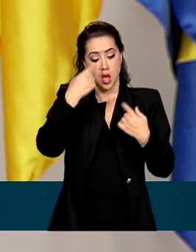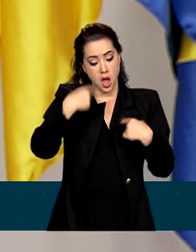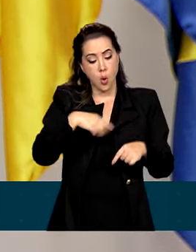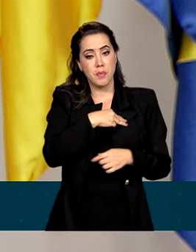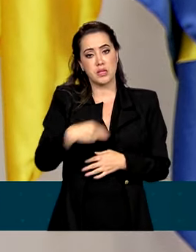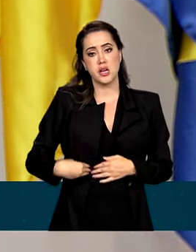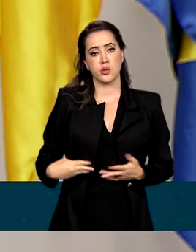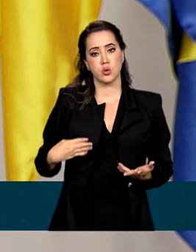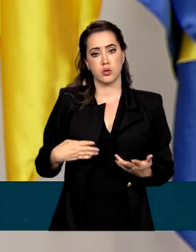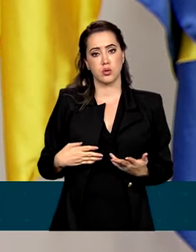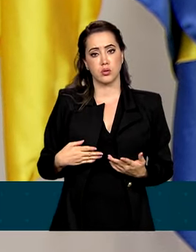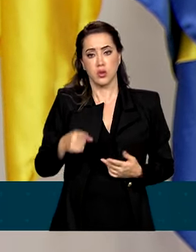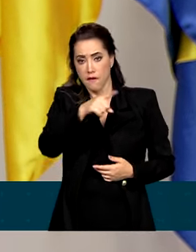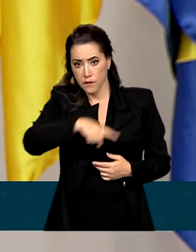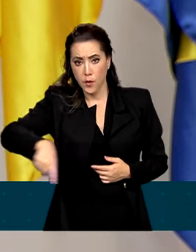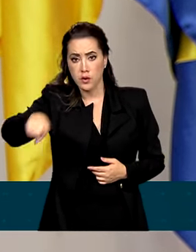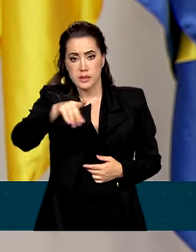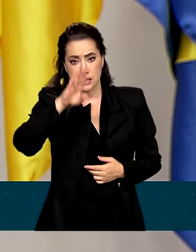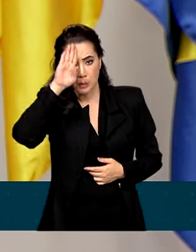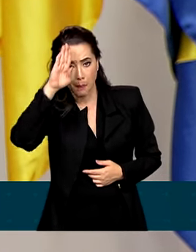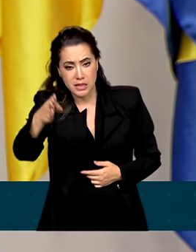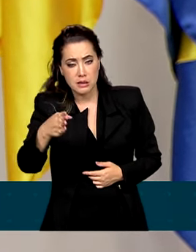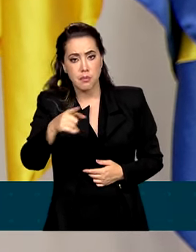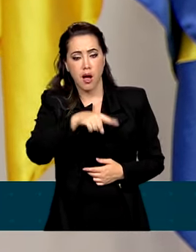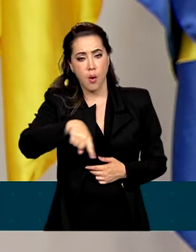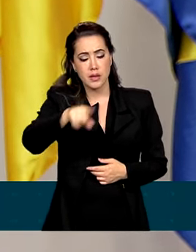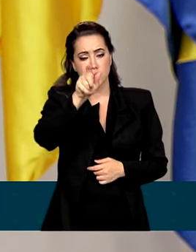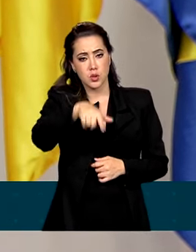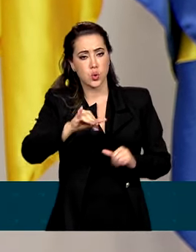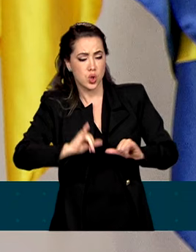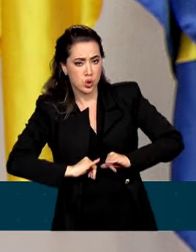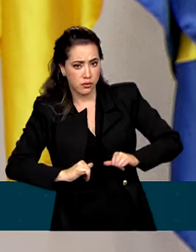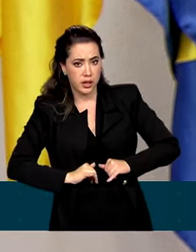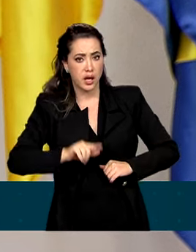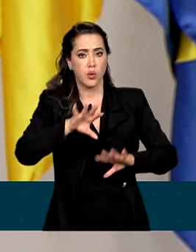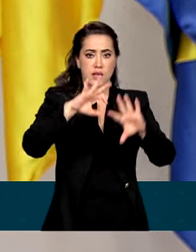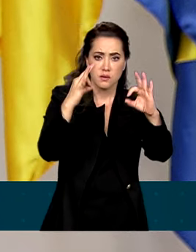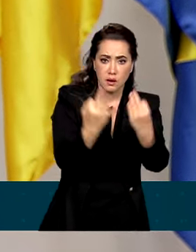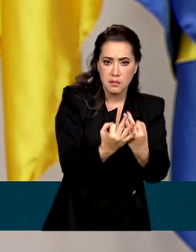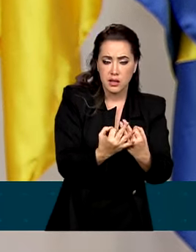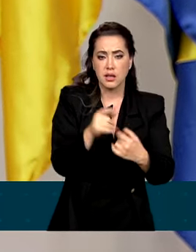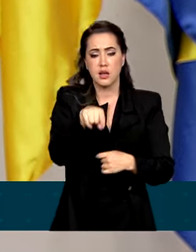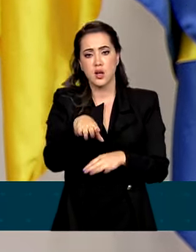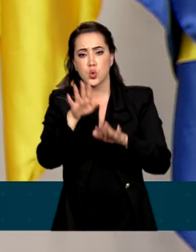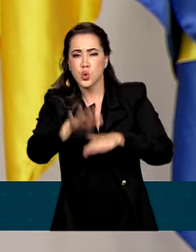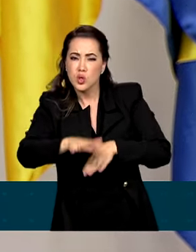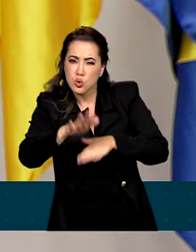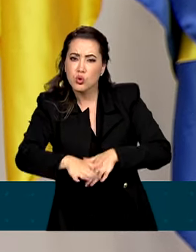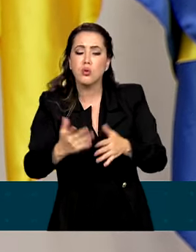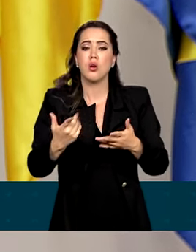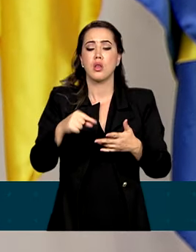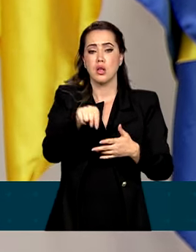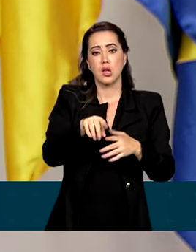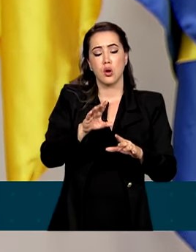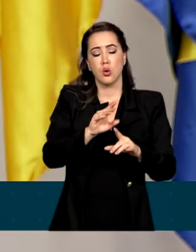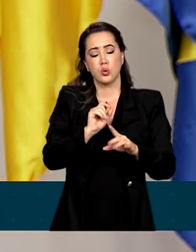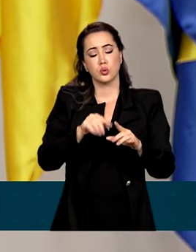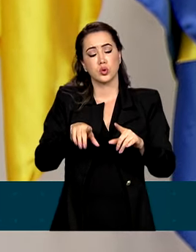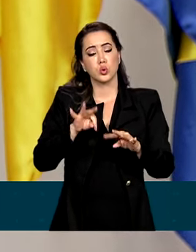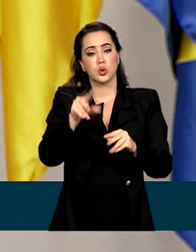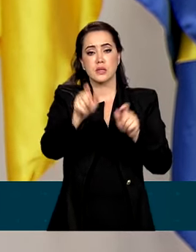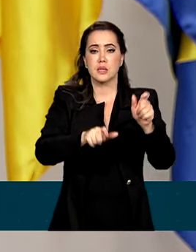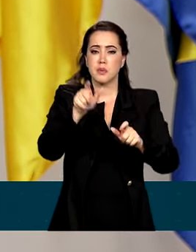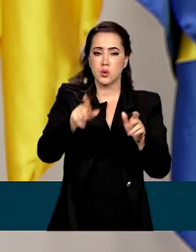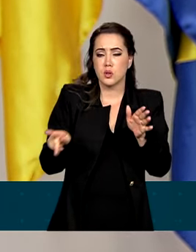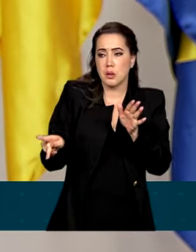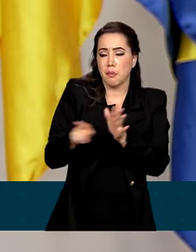Protagonistas são as vítimas, suas famílias, os movimentos sociais e todos aqueles e aquelas que, de seus